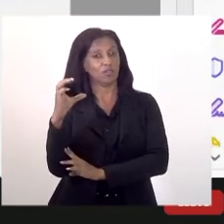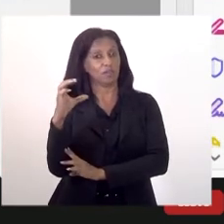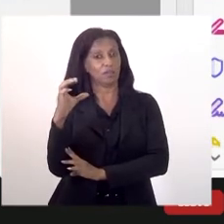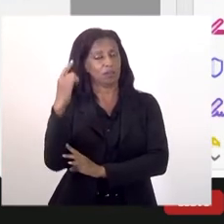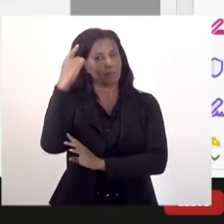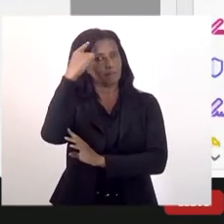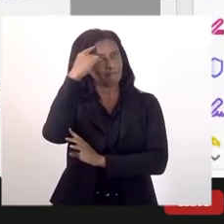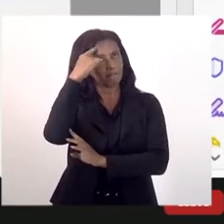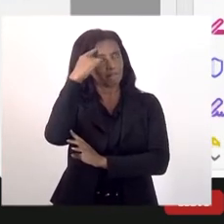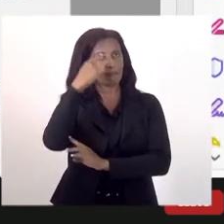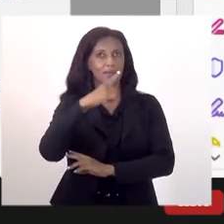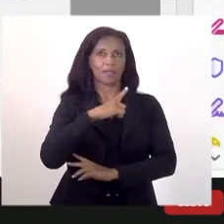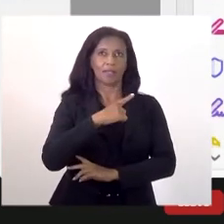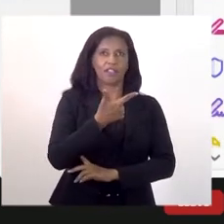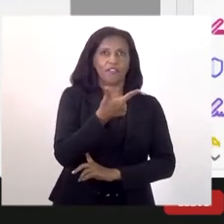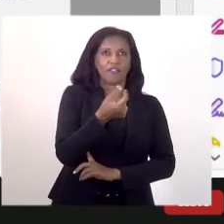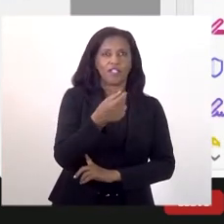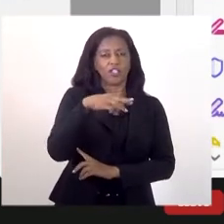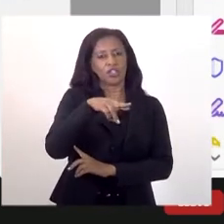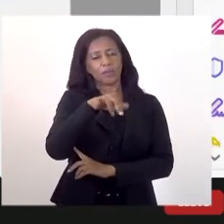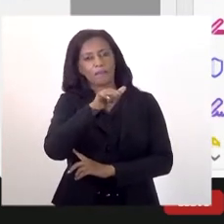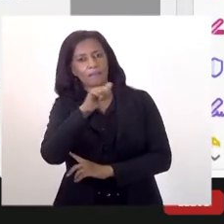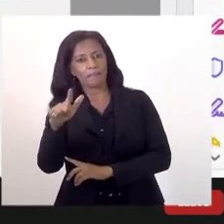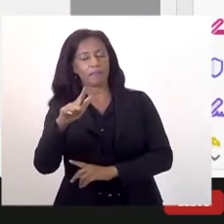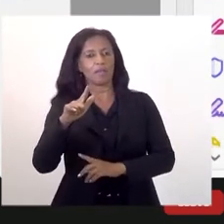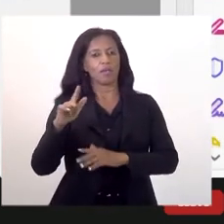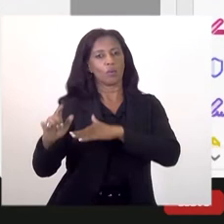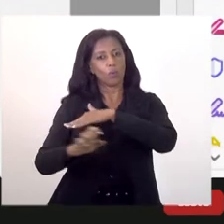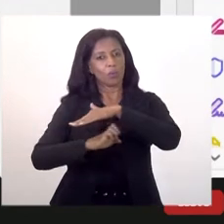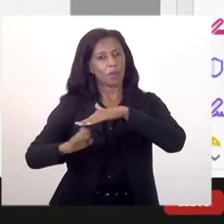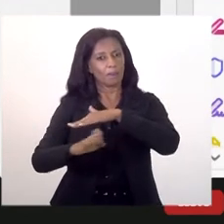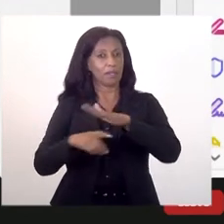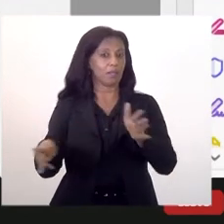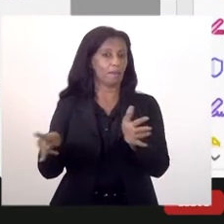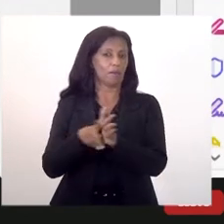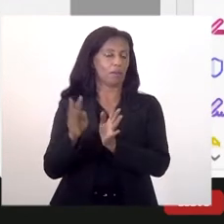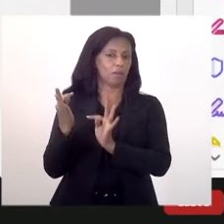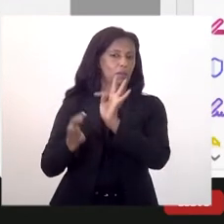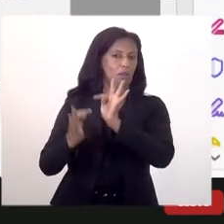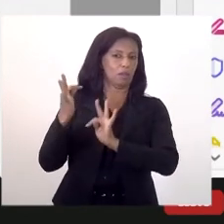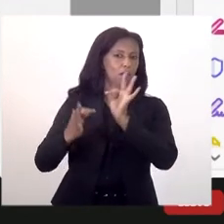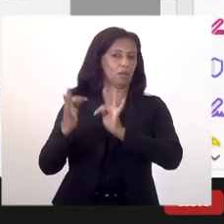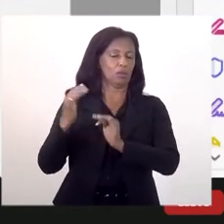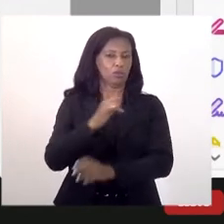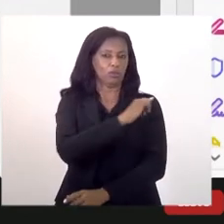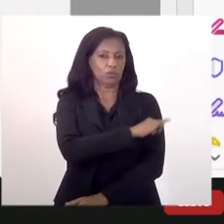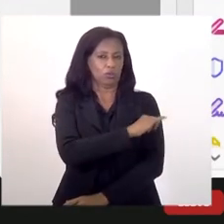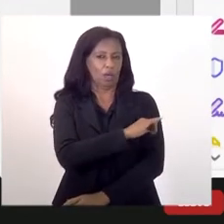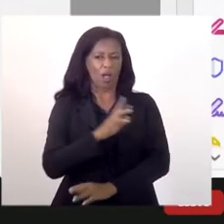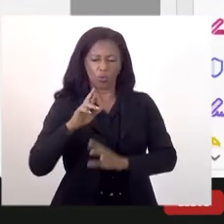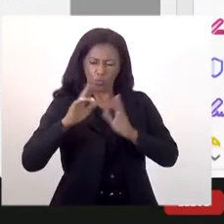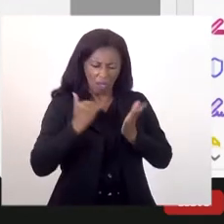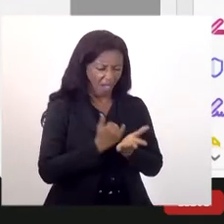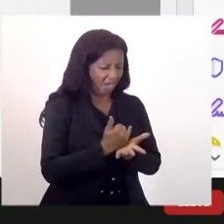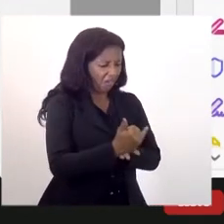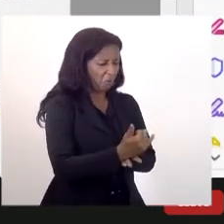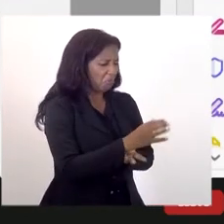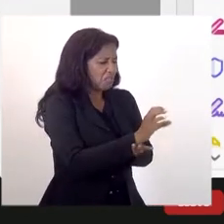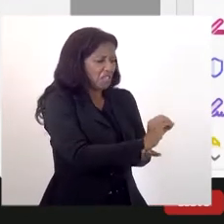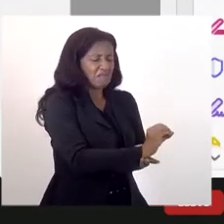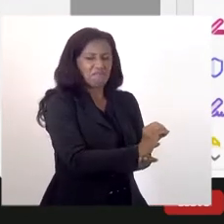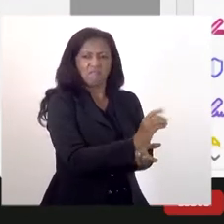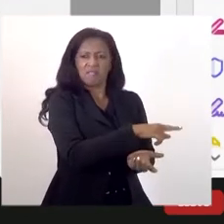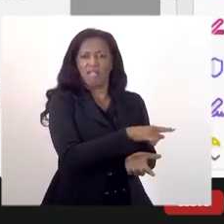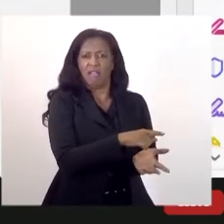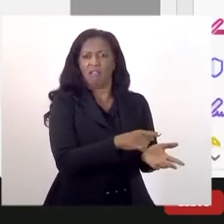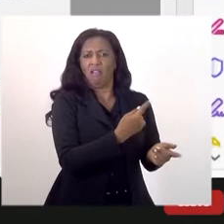que temos 20 mil empresas de tecnologia no Rio de Janeiro. Não é começar do zero. é começar do Vamos começar do zero. Startup é